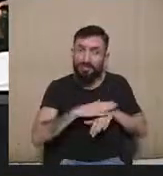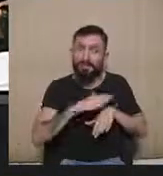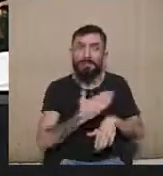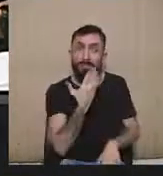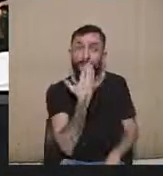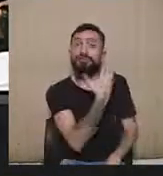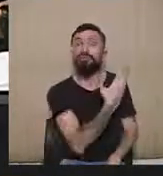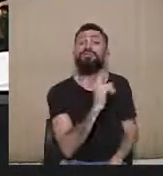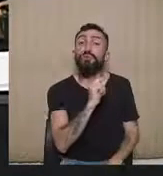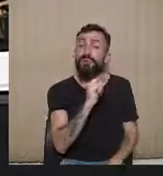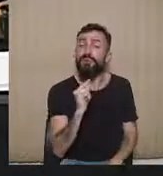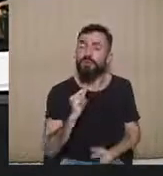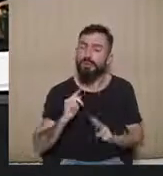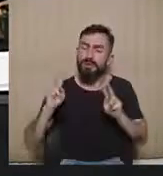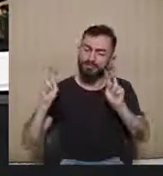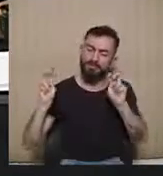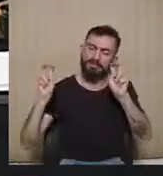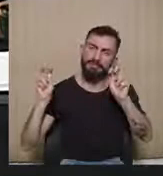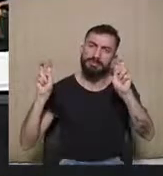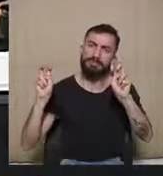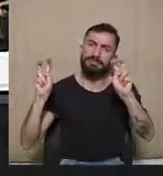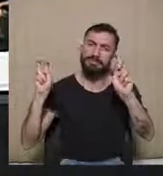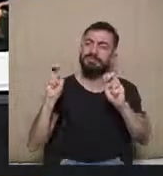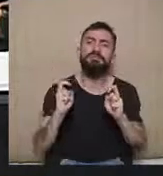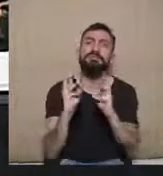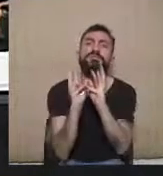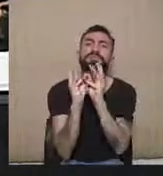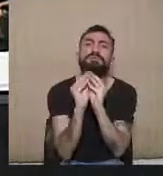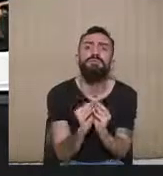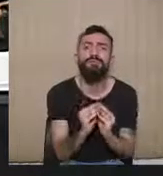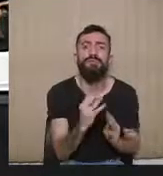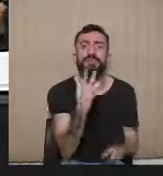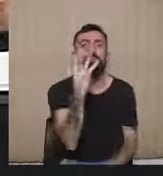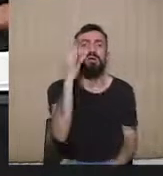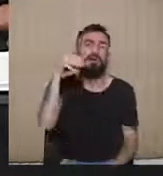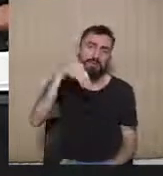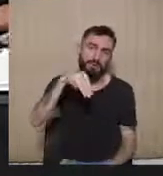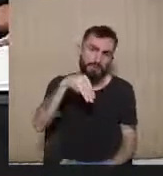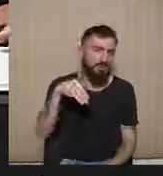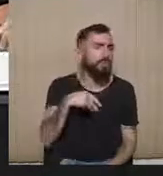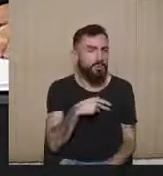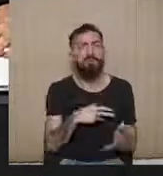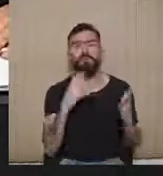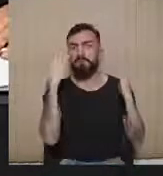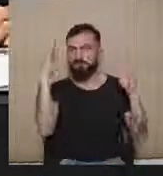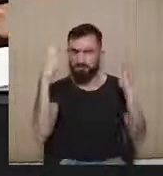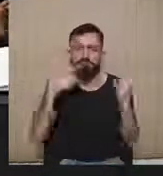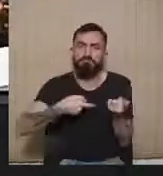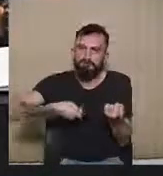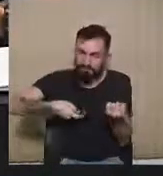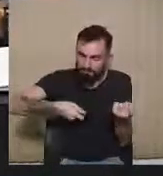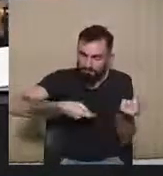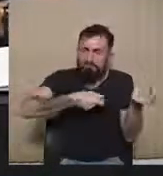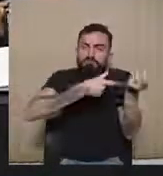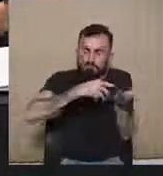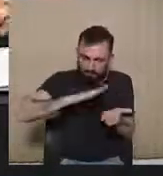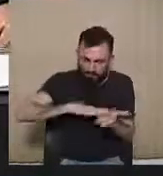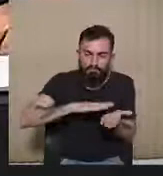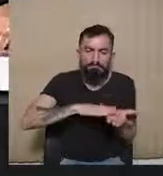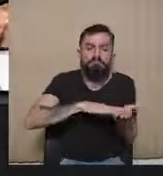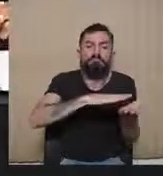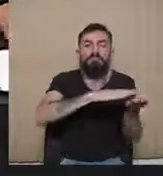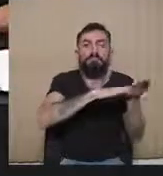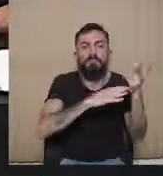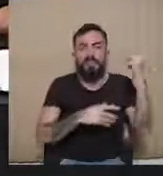falar sobre tantos assuntos em 40 minutos. É digno de nota e de louvor à sua